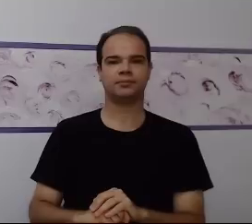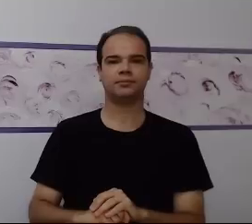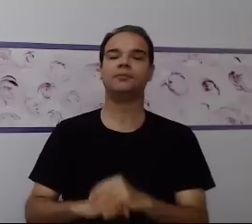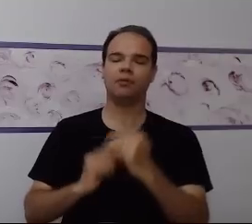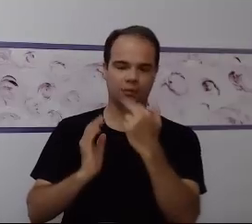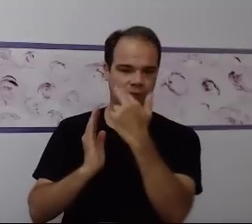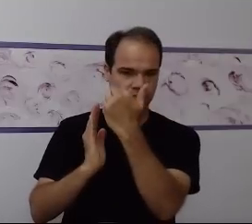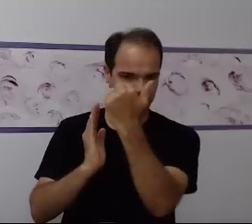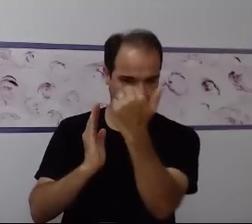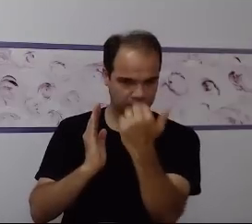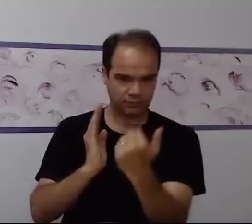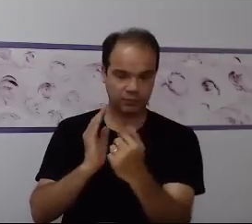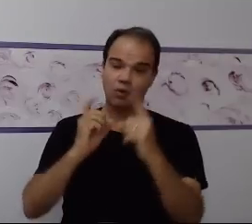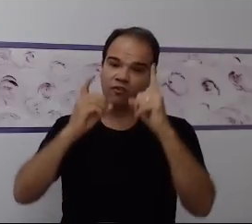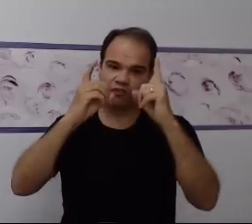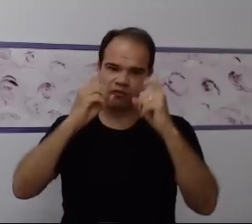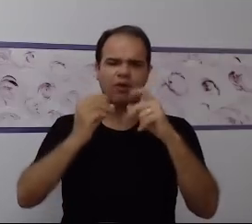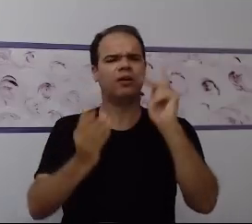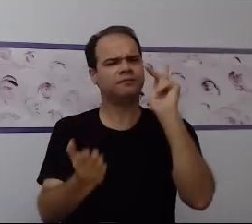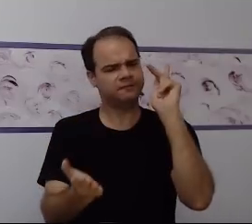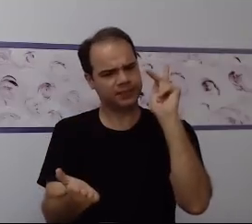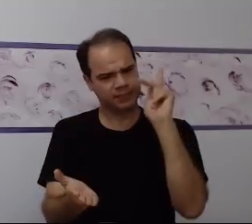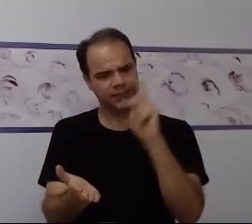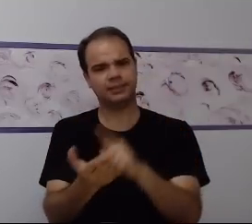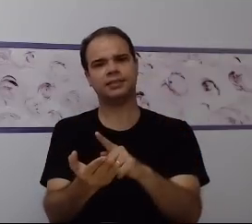imagem real não é